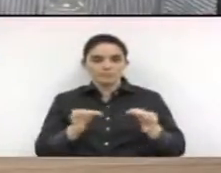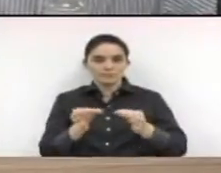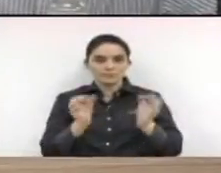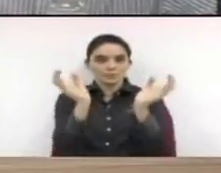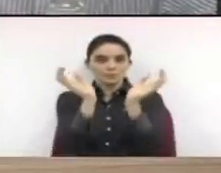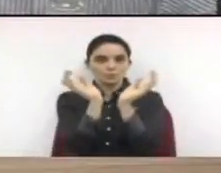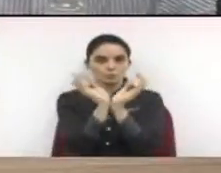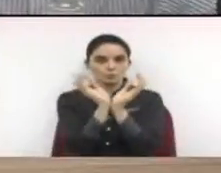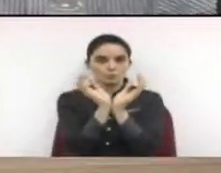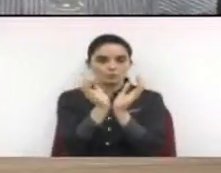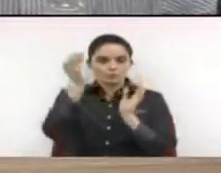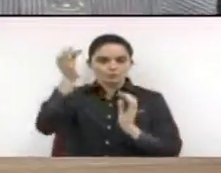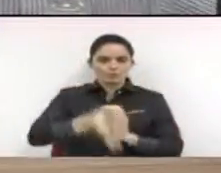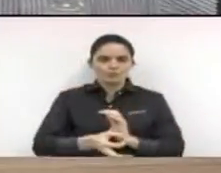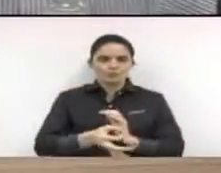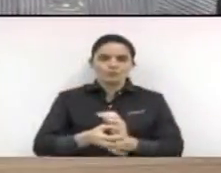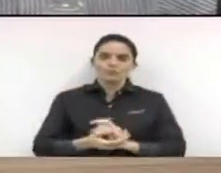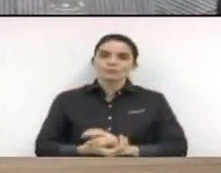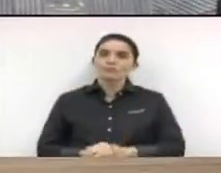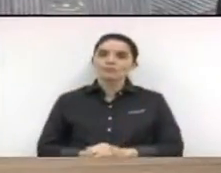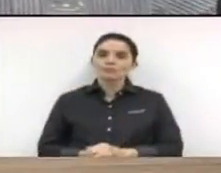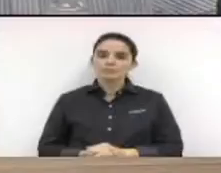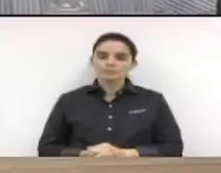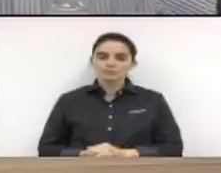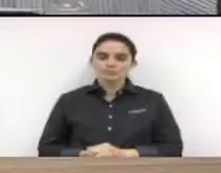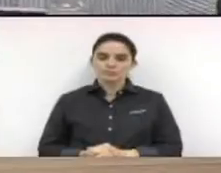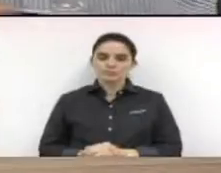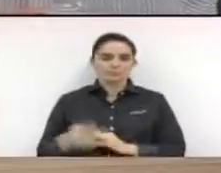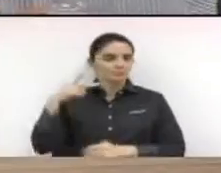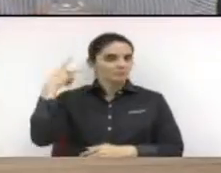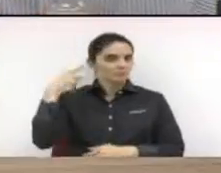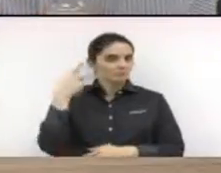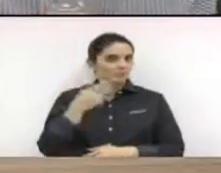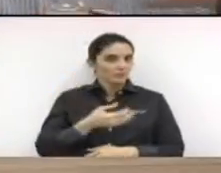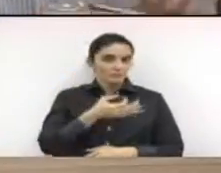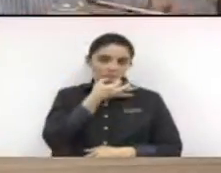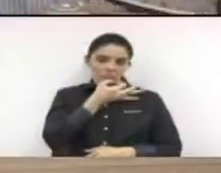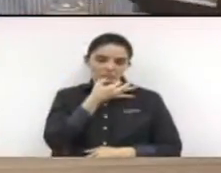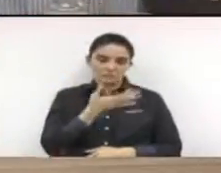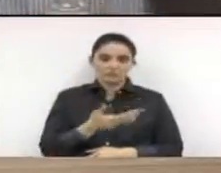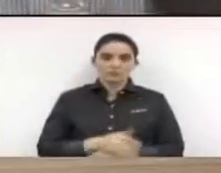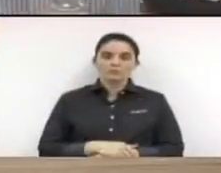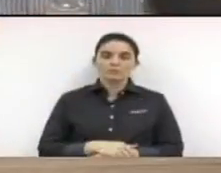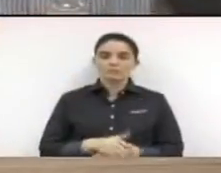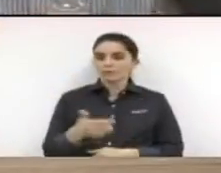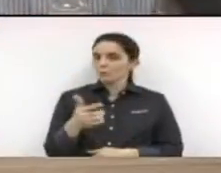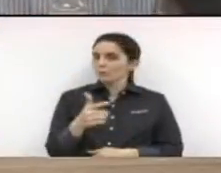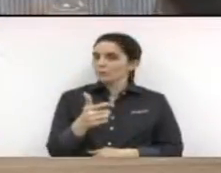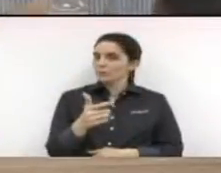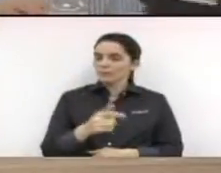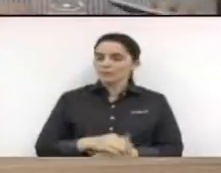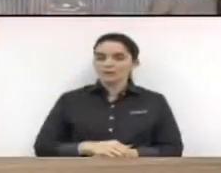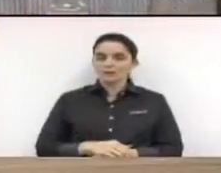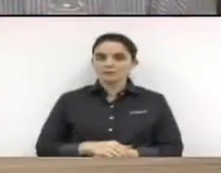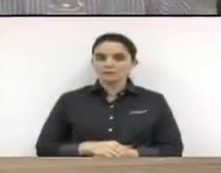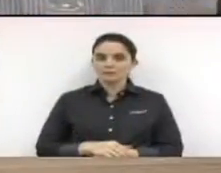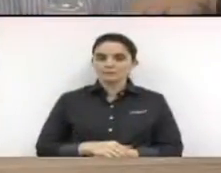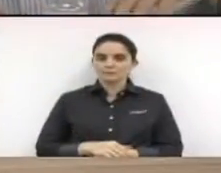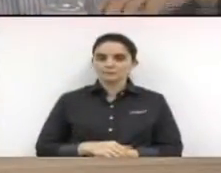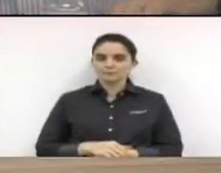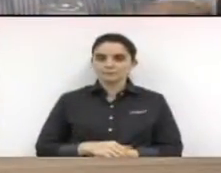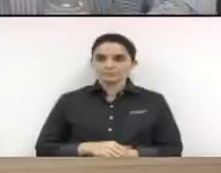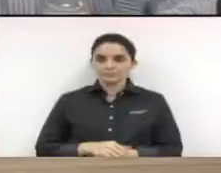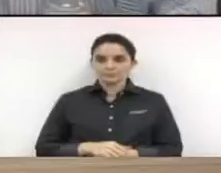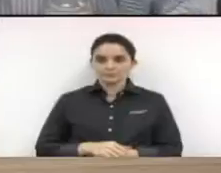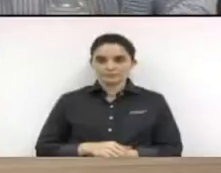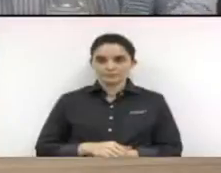Justiça e Redação. Algum vereador deseja discutir? Não havendo quem queira discutir nem